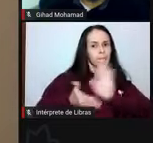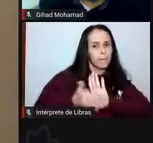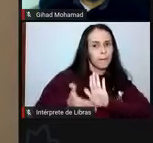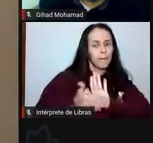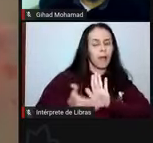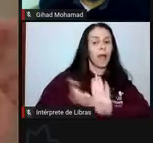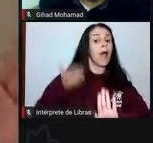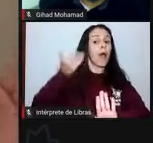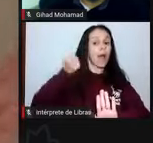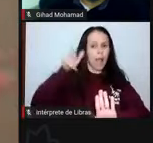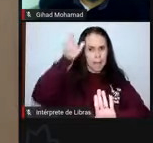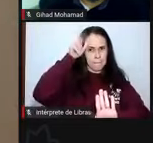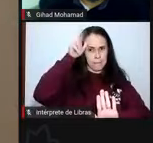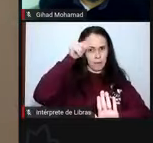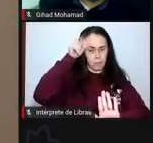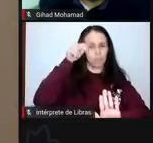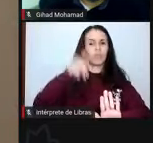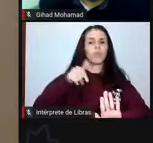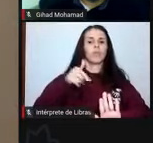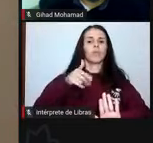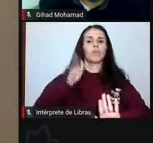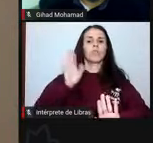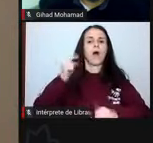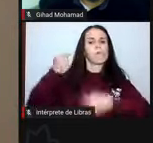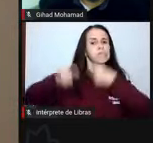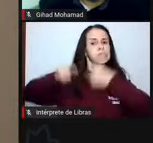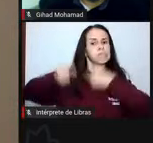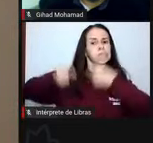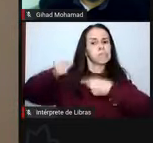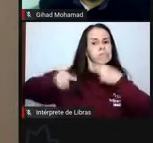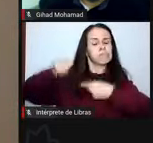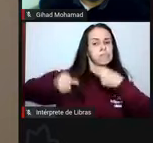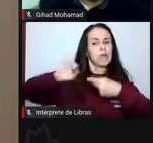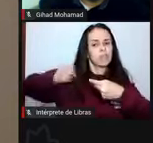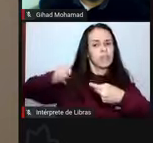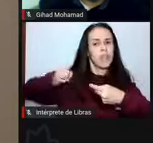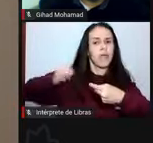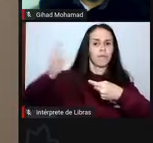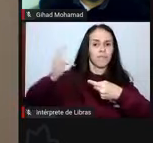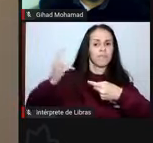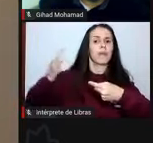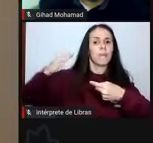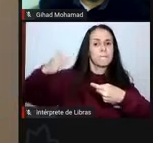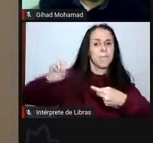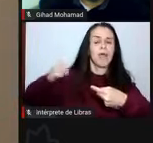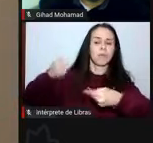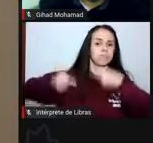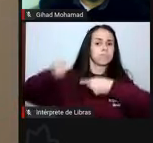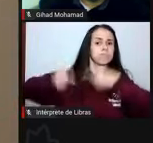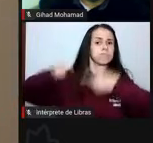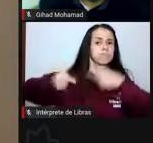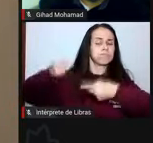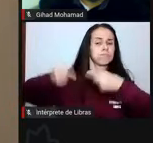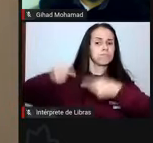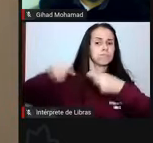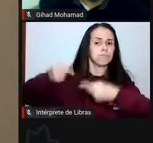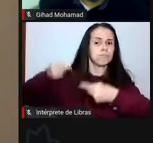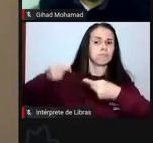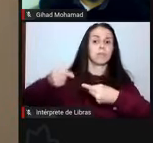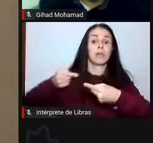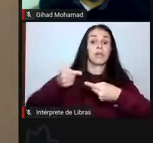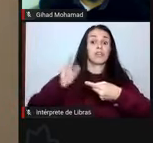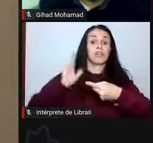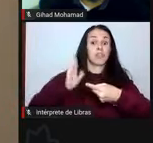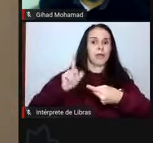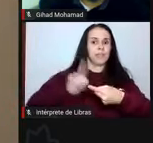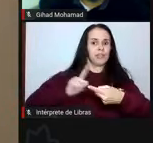discussão que nós vimos trazendo desde janeiro, em janeiro, já em janeiro, quando começaram as primeiras notícias da pandemia,